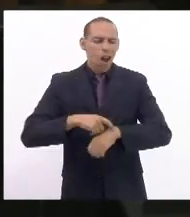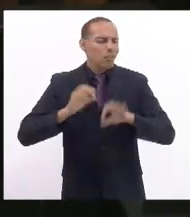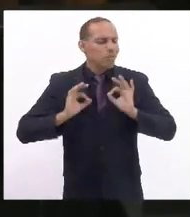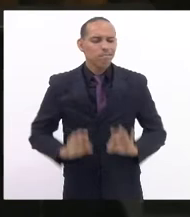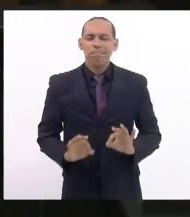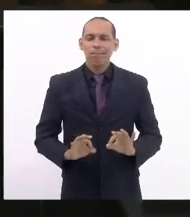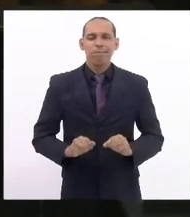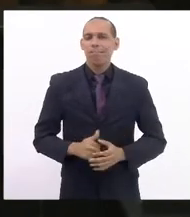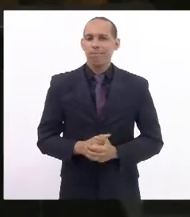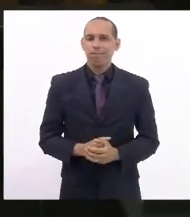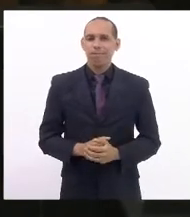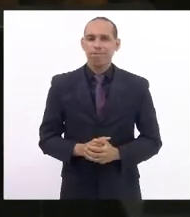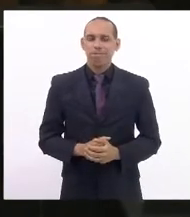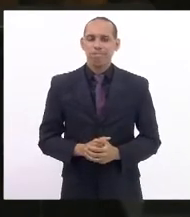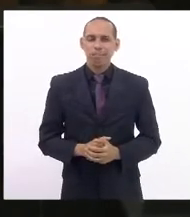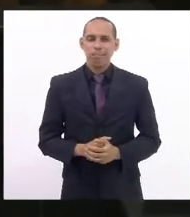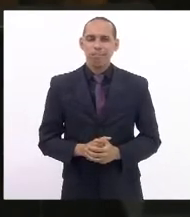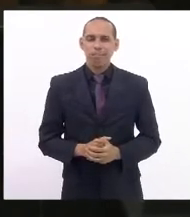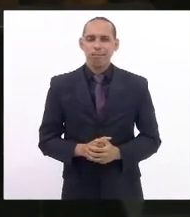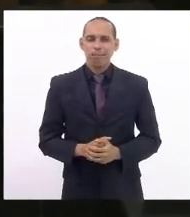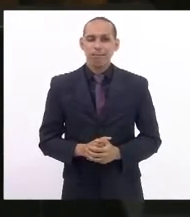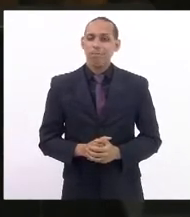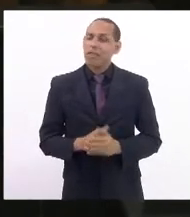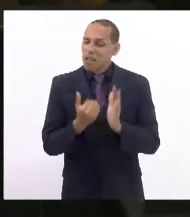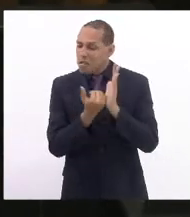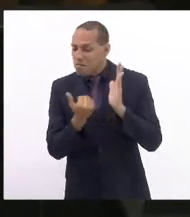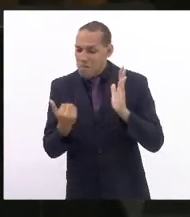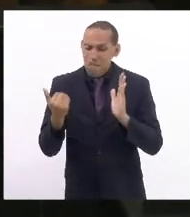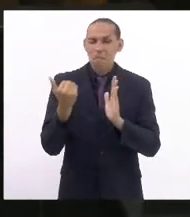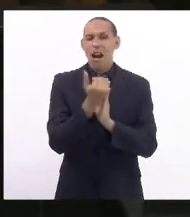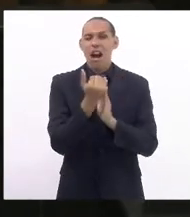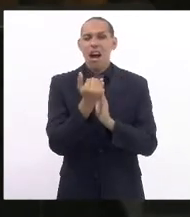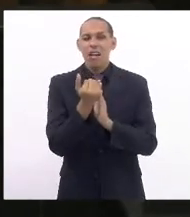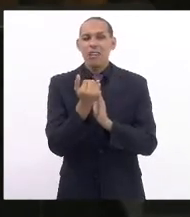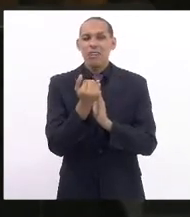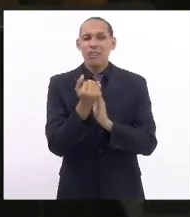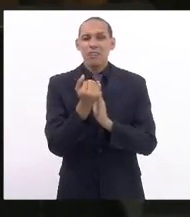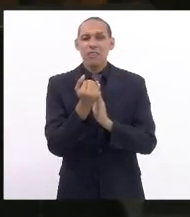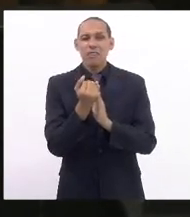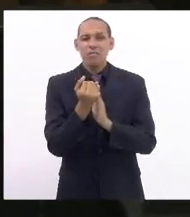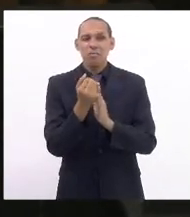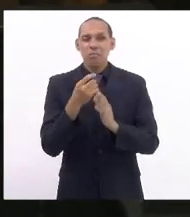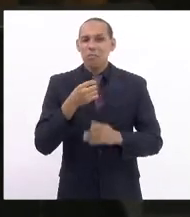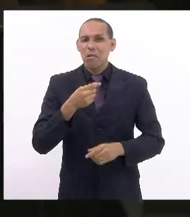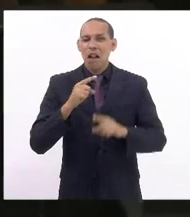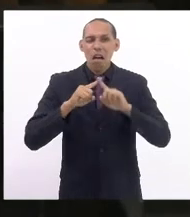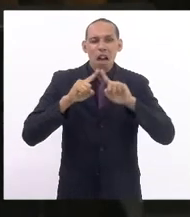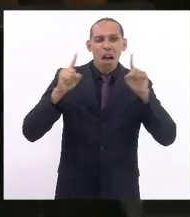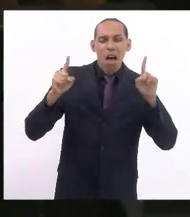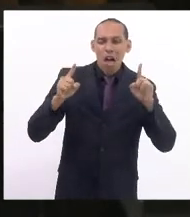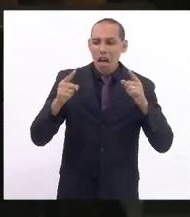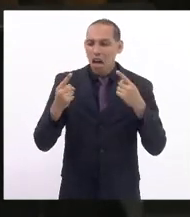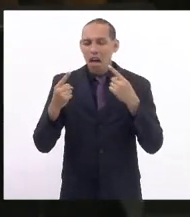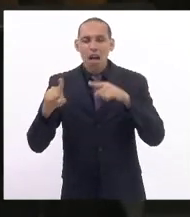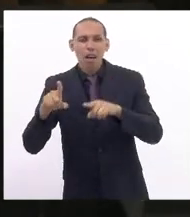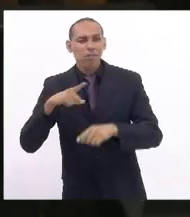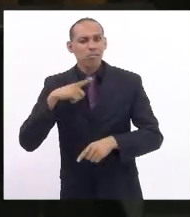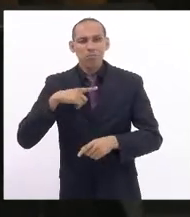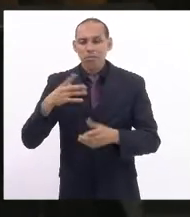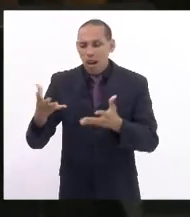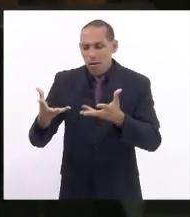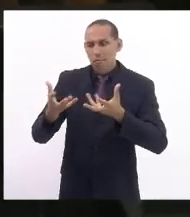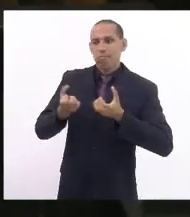cada vez mais recebem queixas. E, como eu disse,